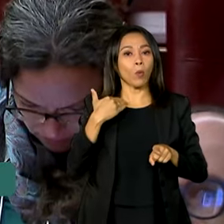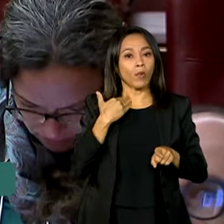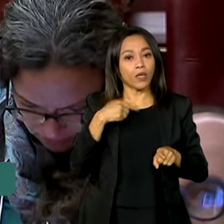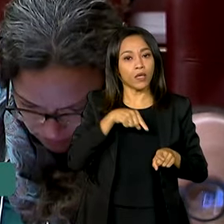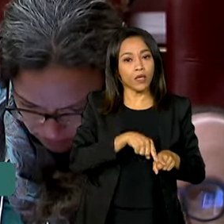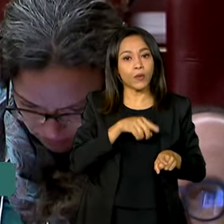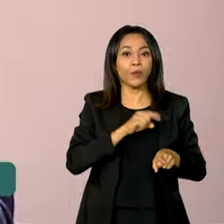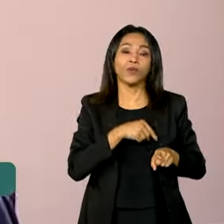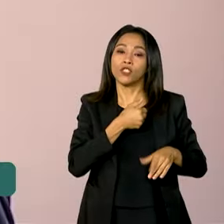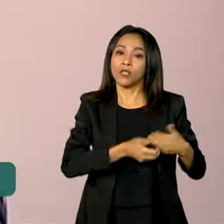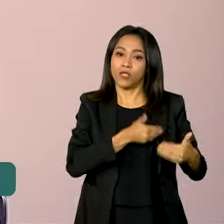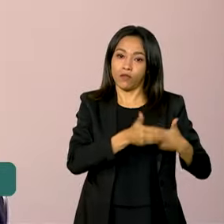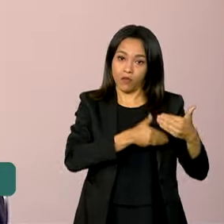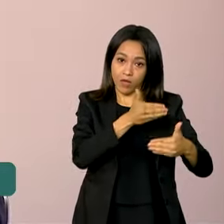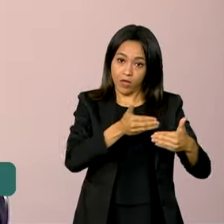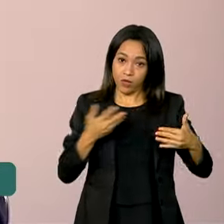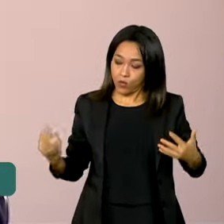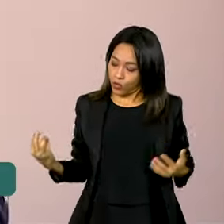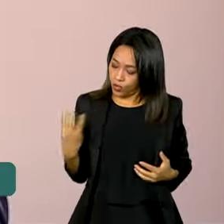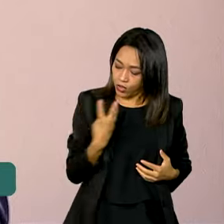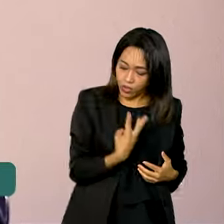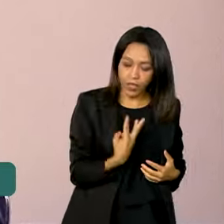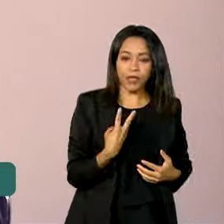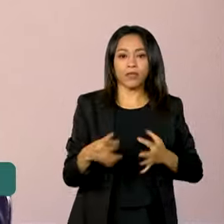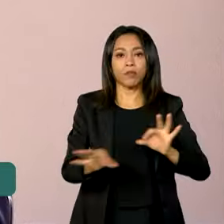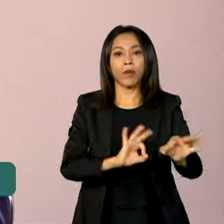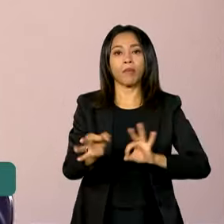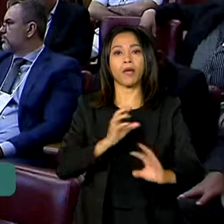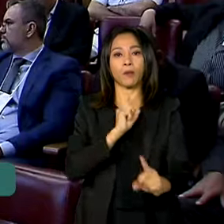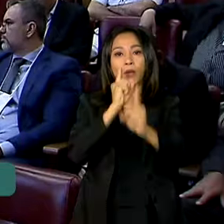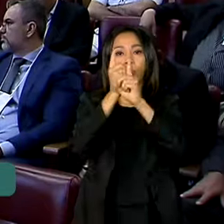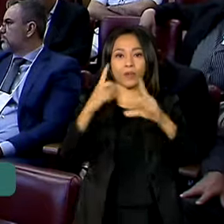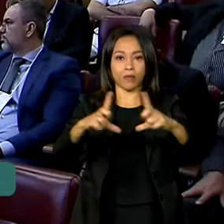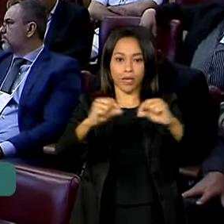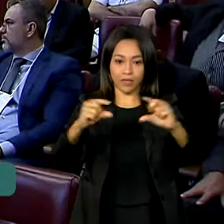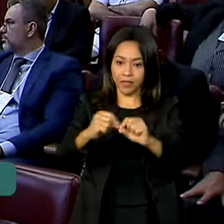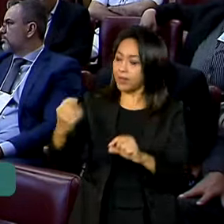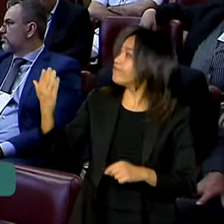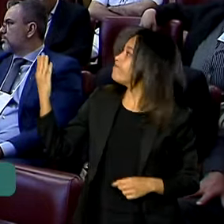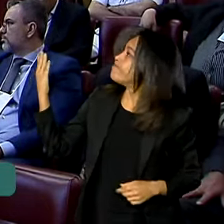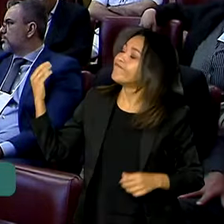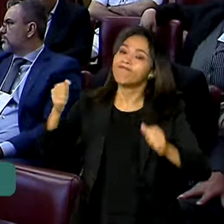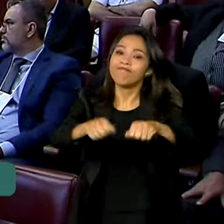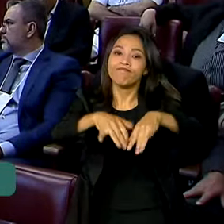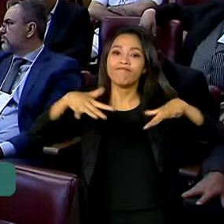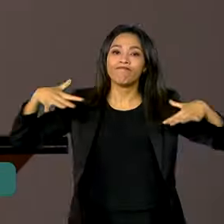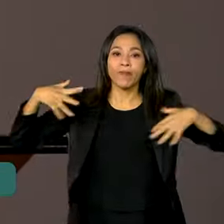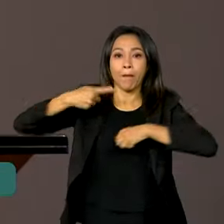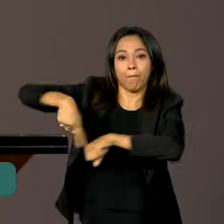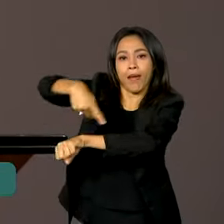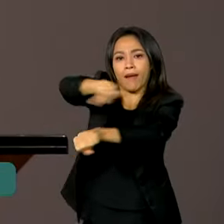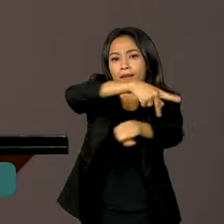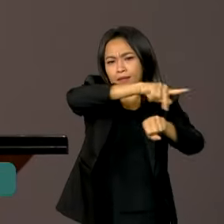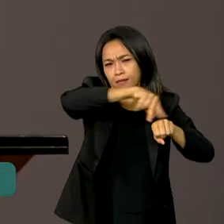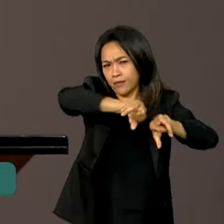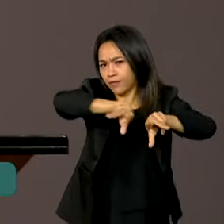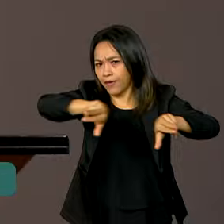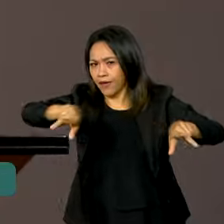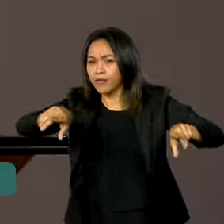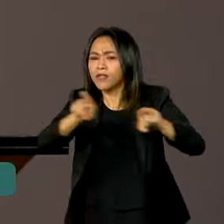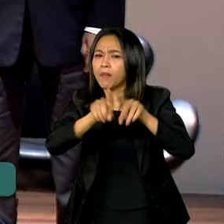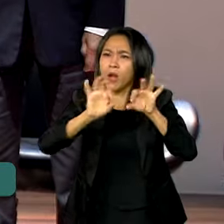de Desenvolvimento, realiza um encontro em Brasília. O evento reúne países vizinhos e mais